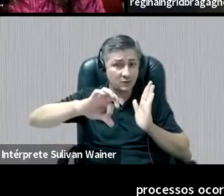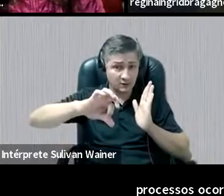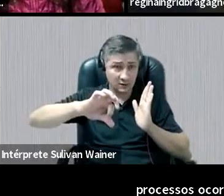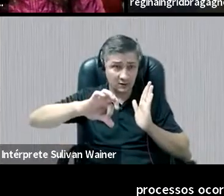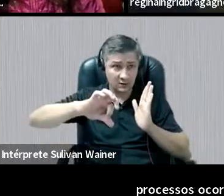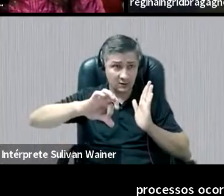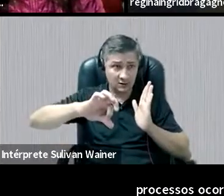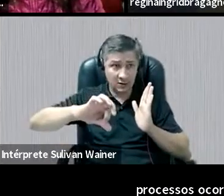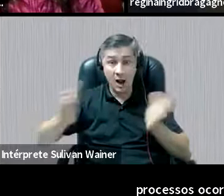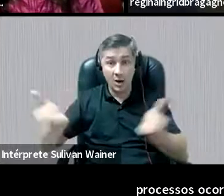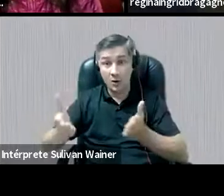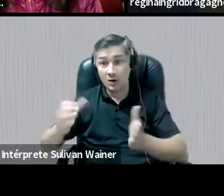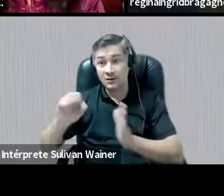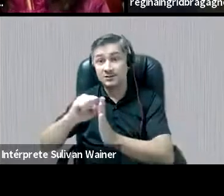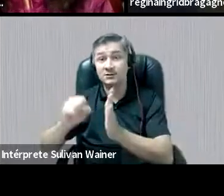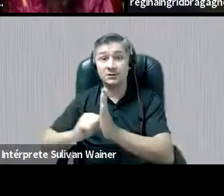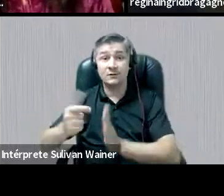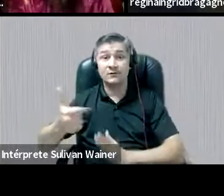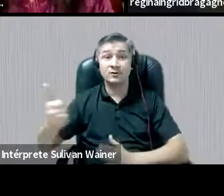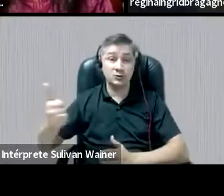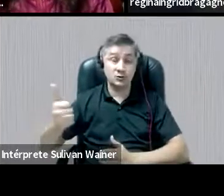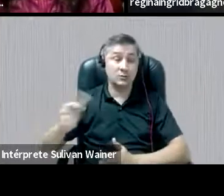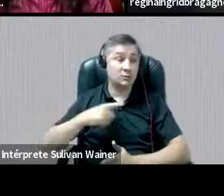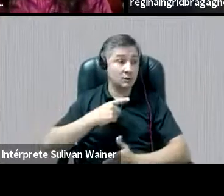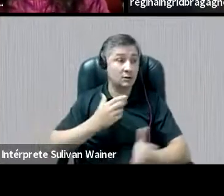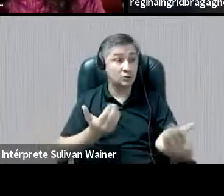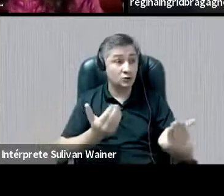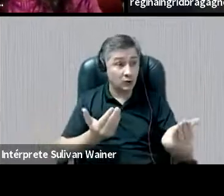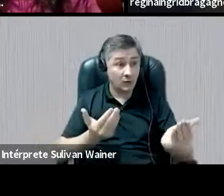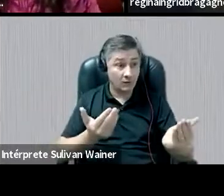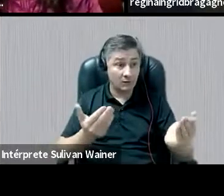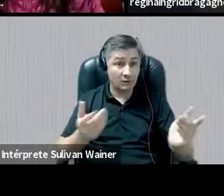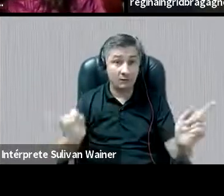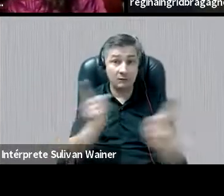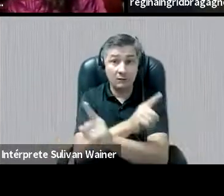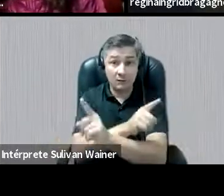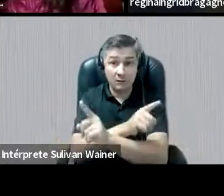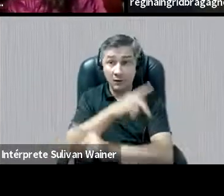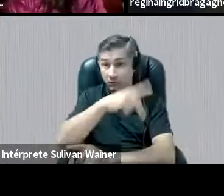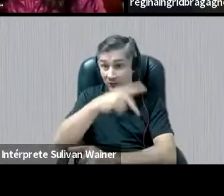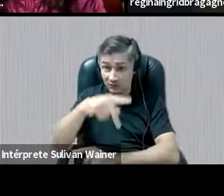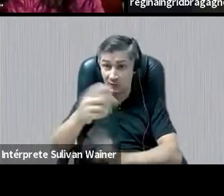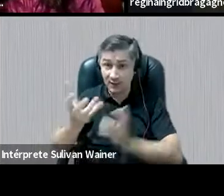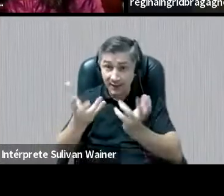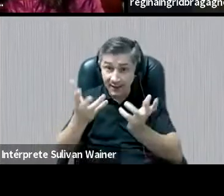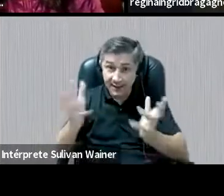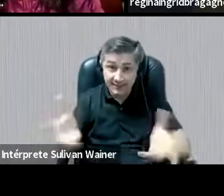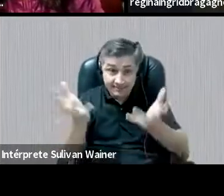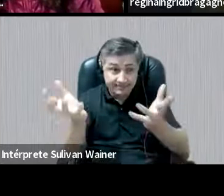populações, infantos juvenis, século XXI, com professores que querem, né?